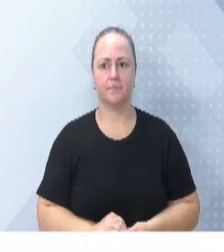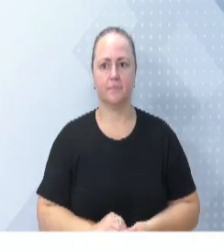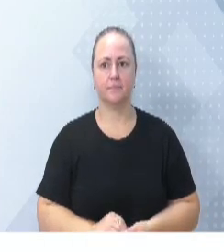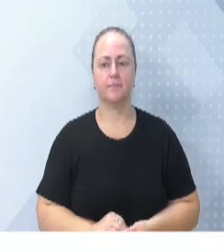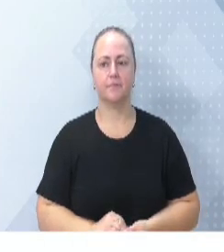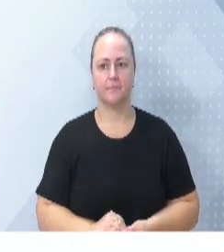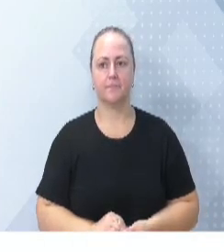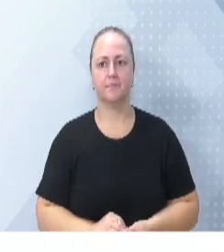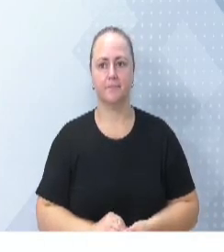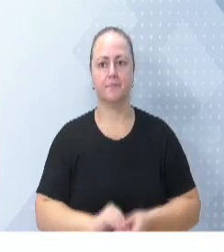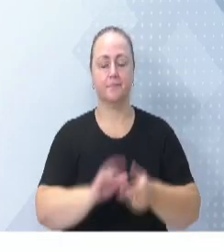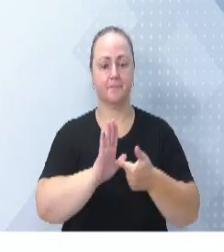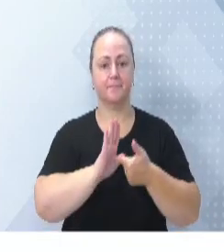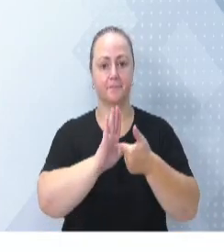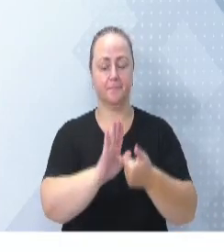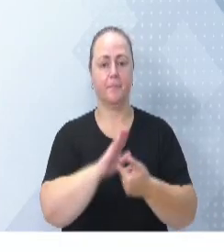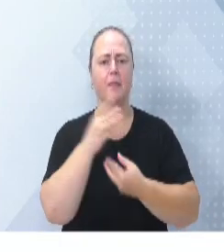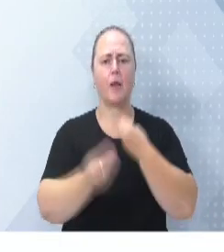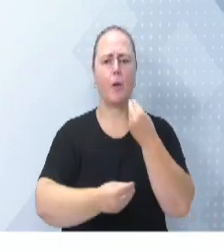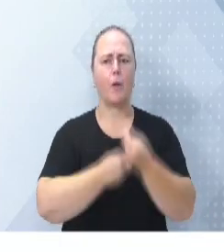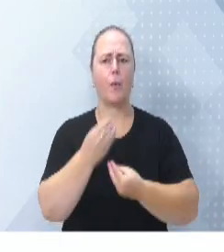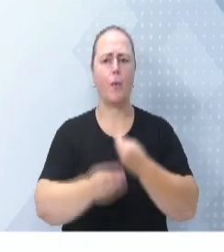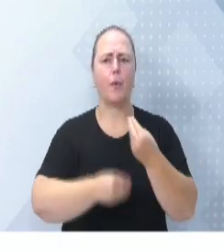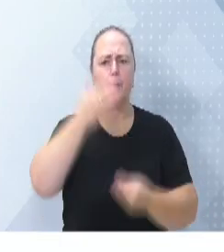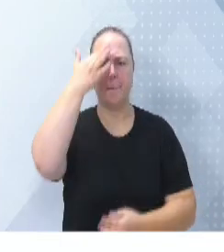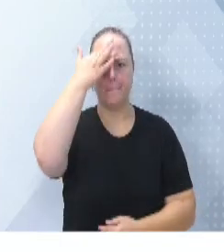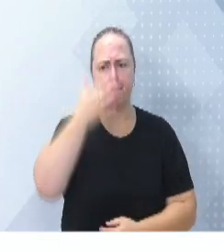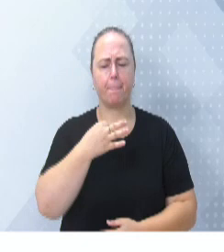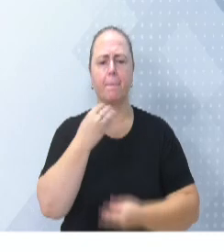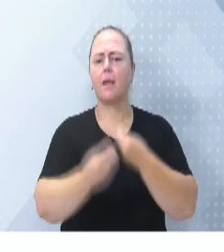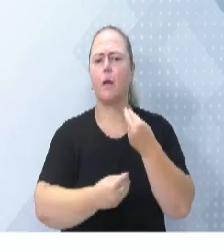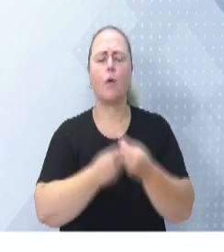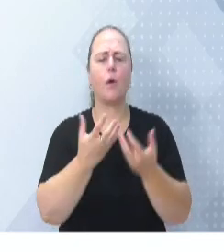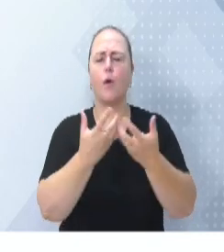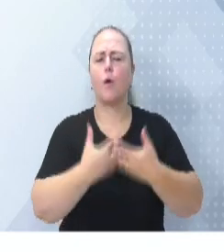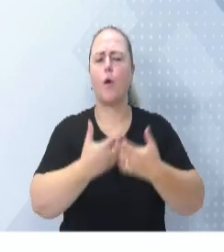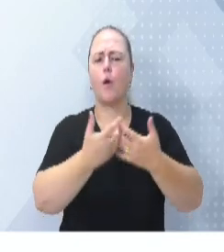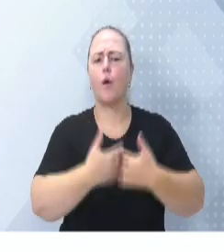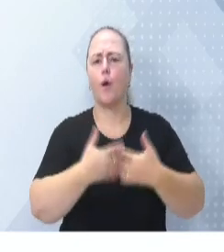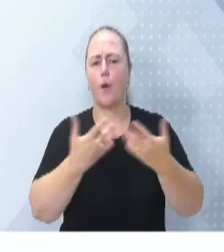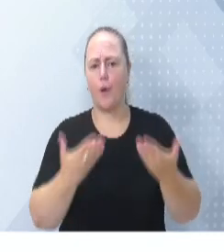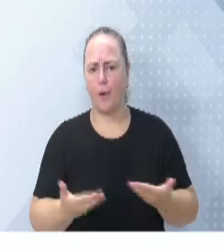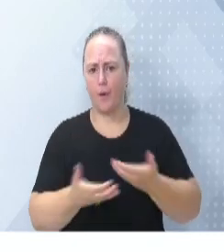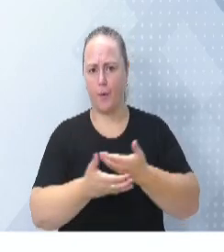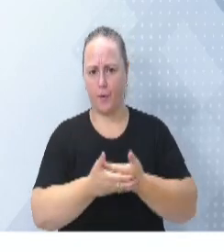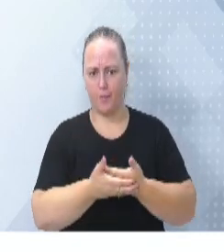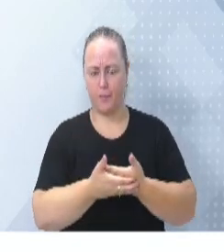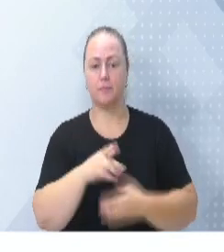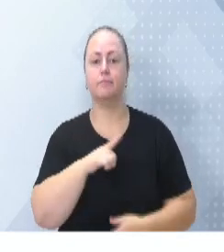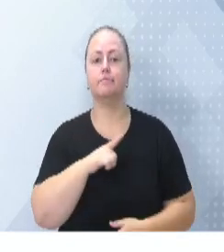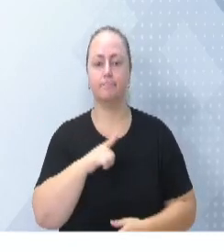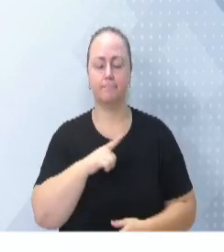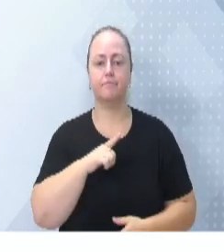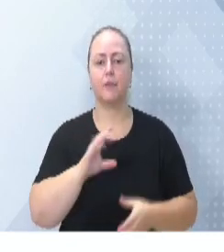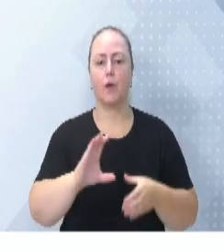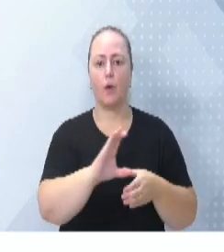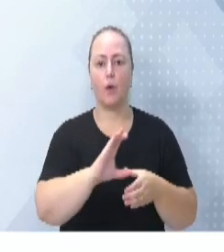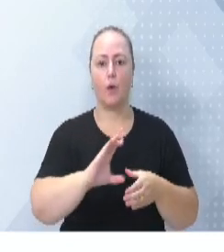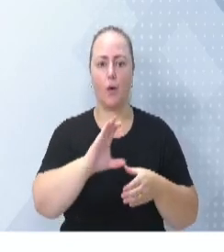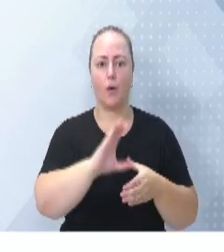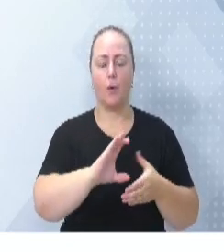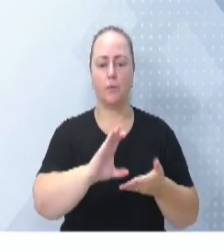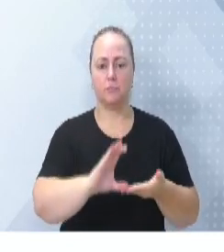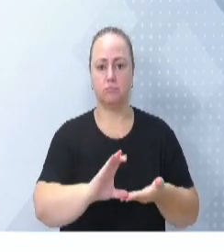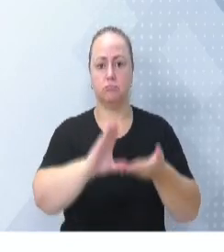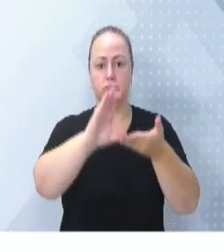Vou apresentar para vocês um pouquinho para entender como é que funciona o Hospital Santo Antônio. Nós temos o Conselho Superior, que é formado por